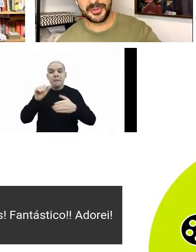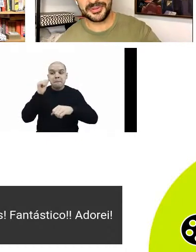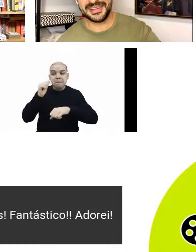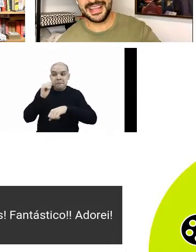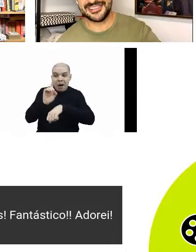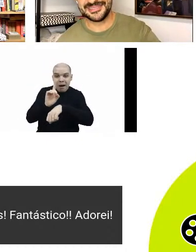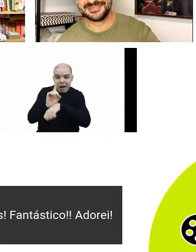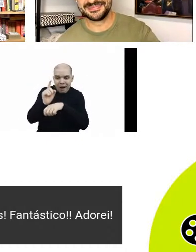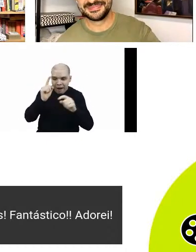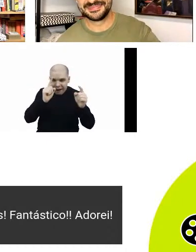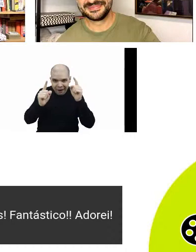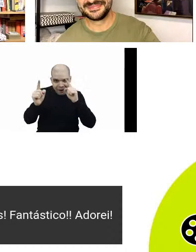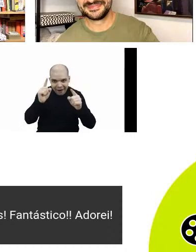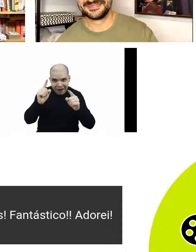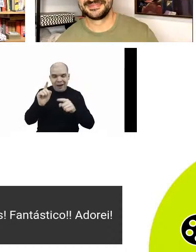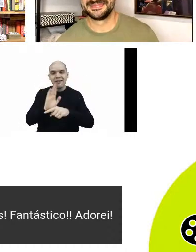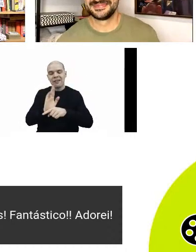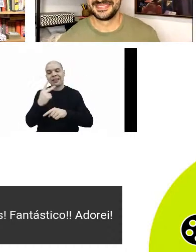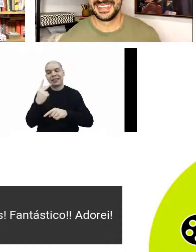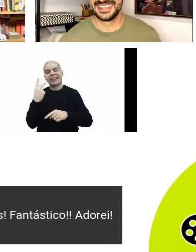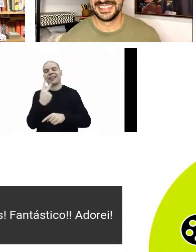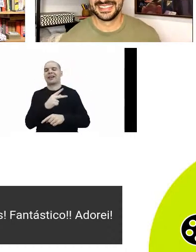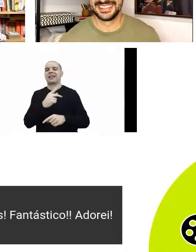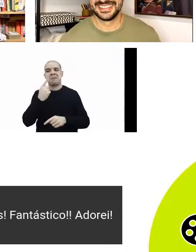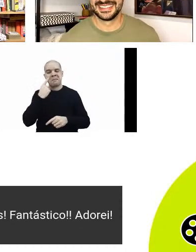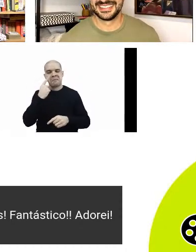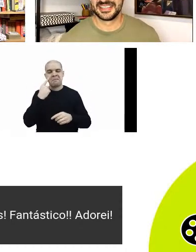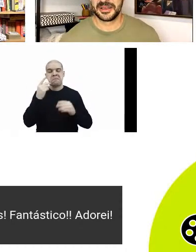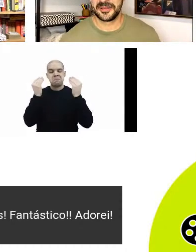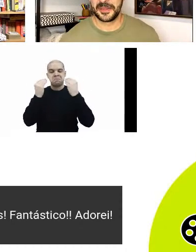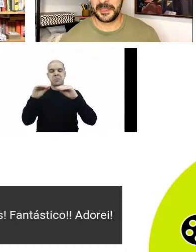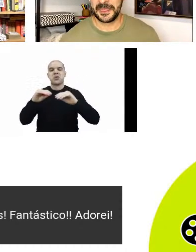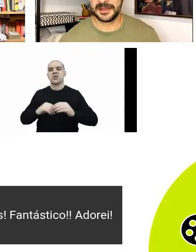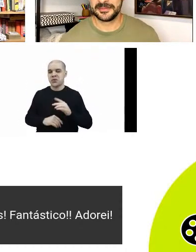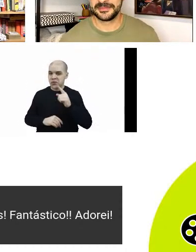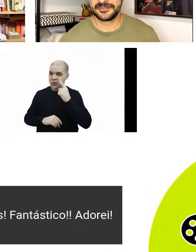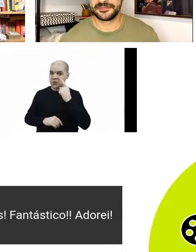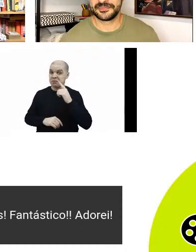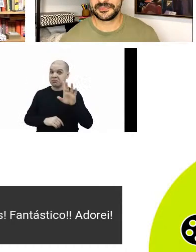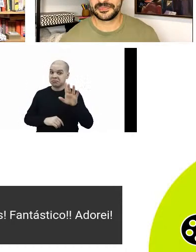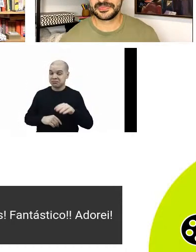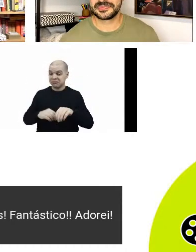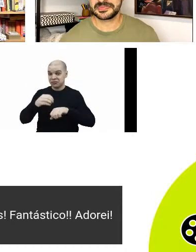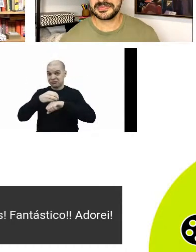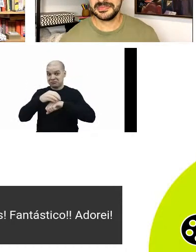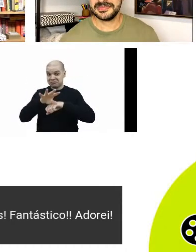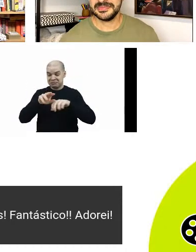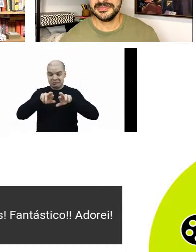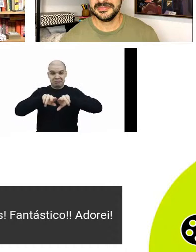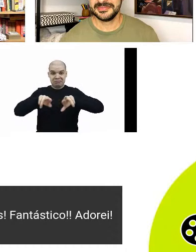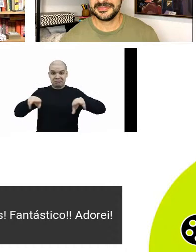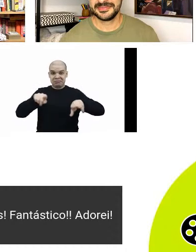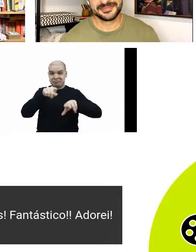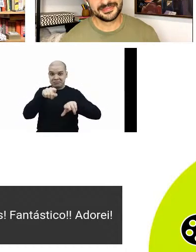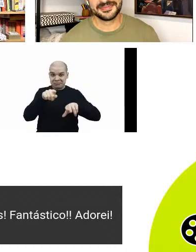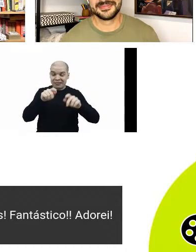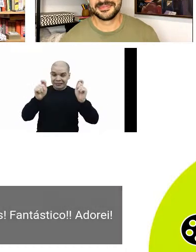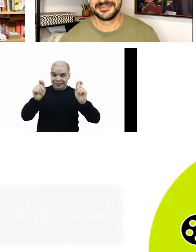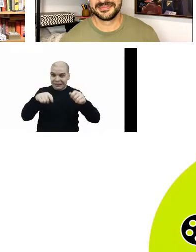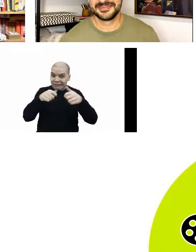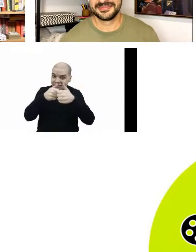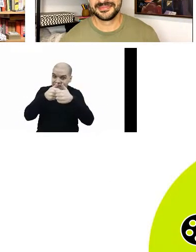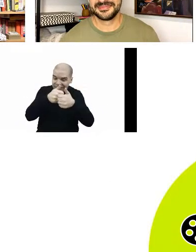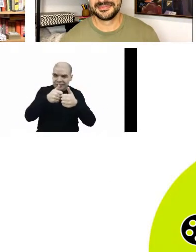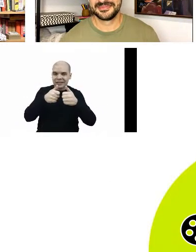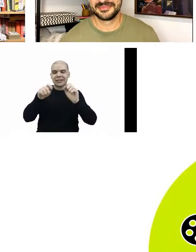oportunidade. Maravilha, fica aí várias dicas, então, para você de casa acompanhar. Obrigada mais uma vez, Márcio.